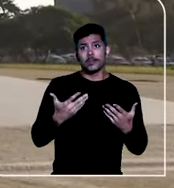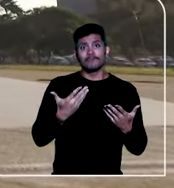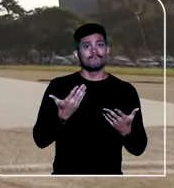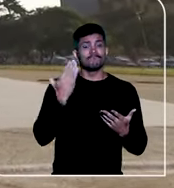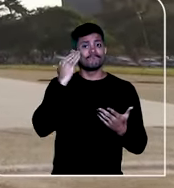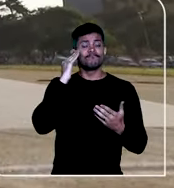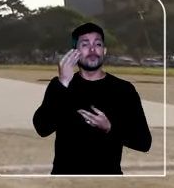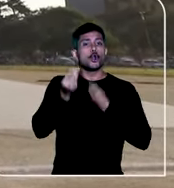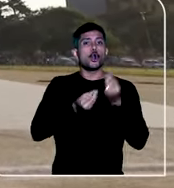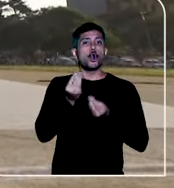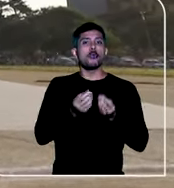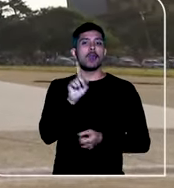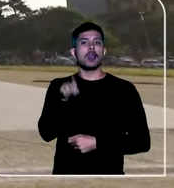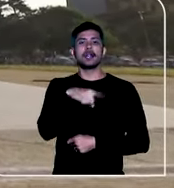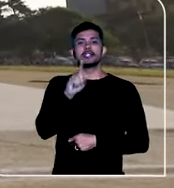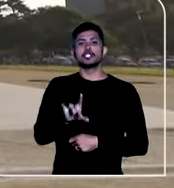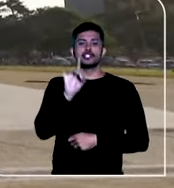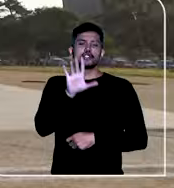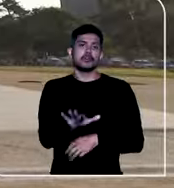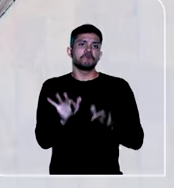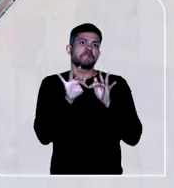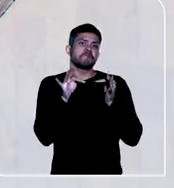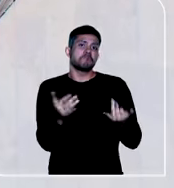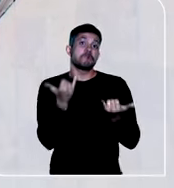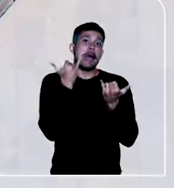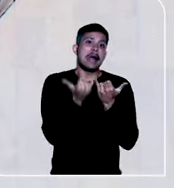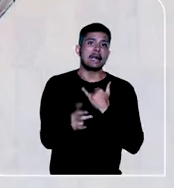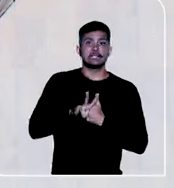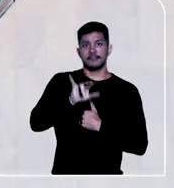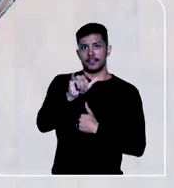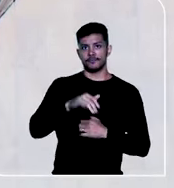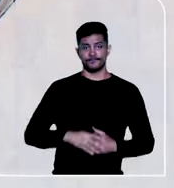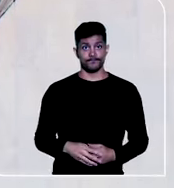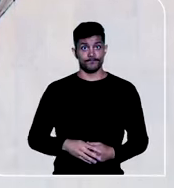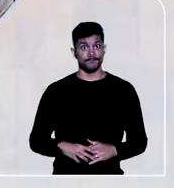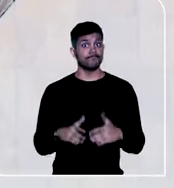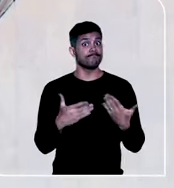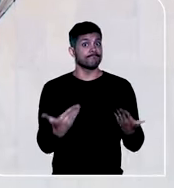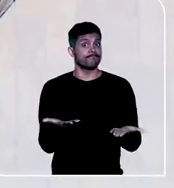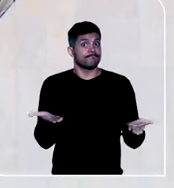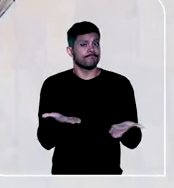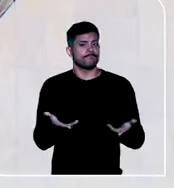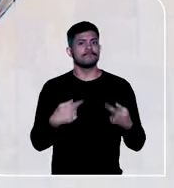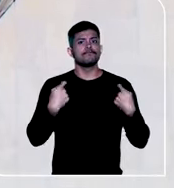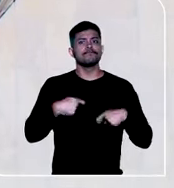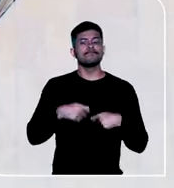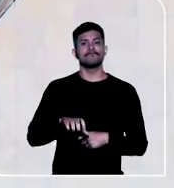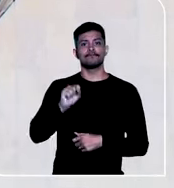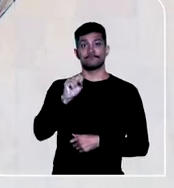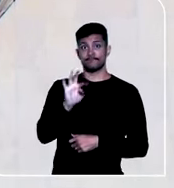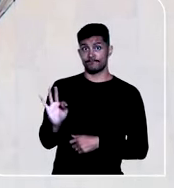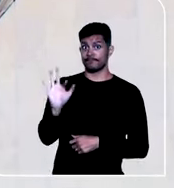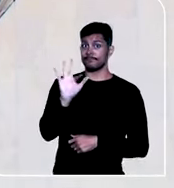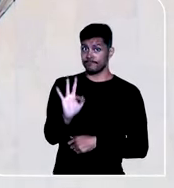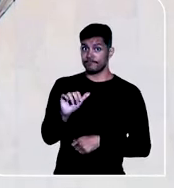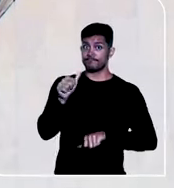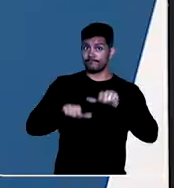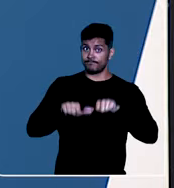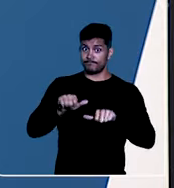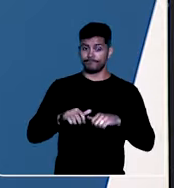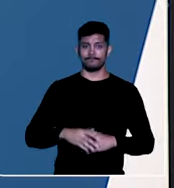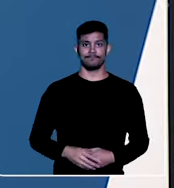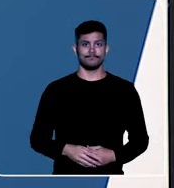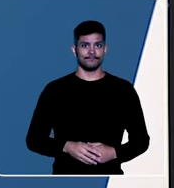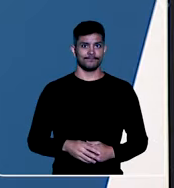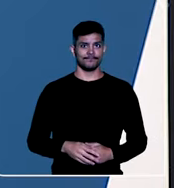pois não é possível decretar a nulidade por simples presunção. Por conta disso, o caso vai ser analisado pelo Supremo Tribunal Federal.